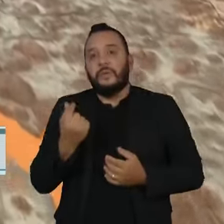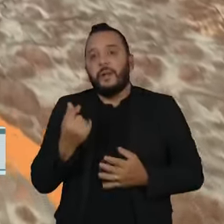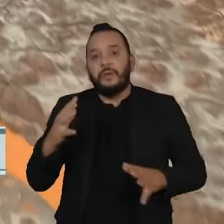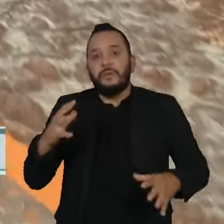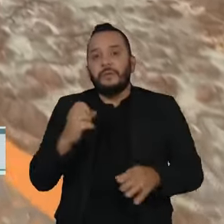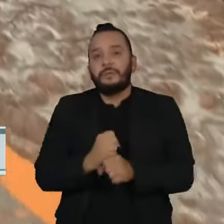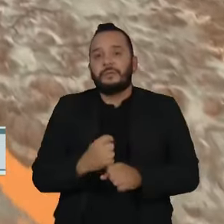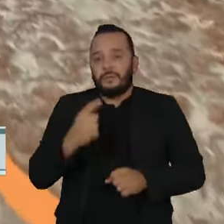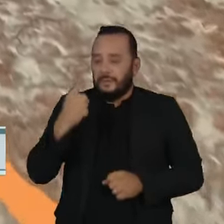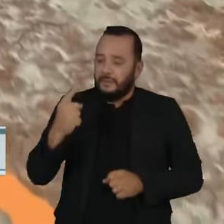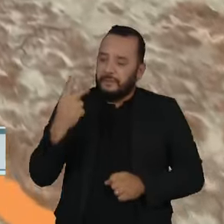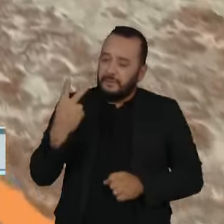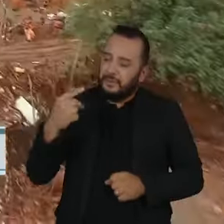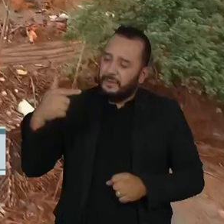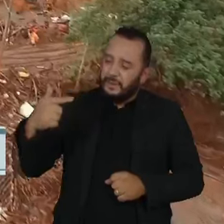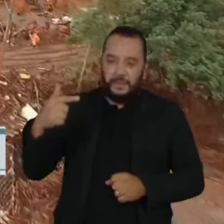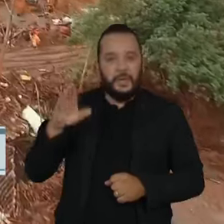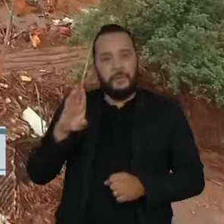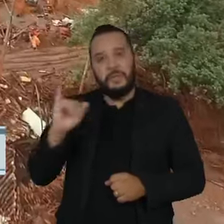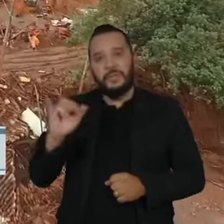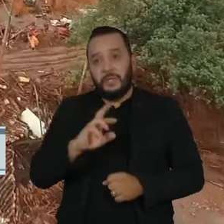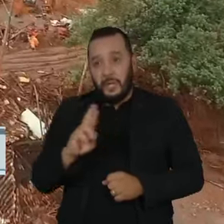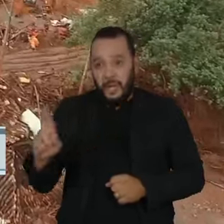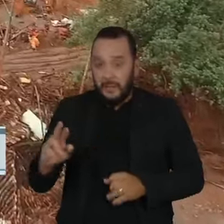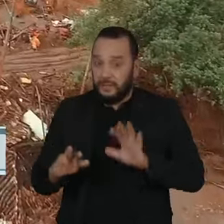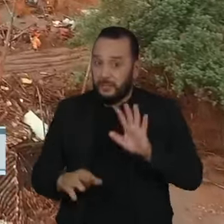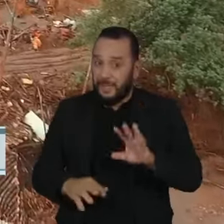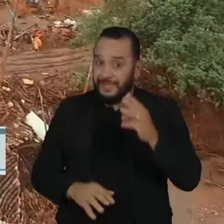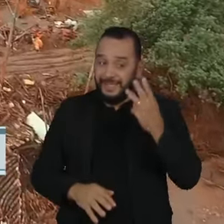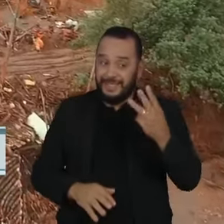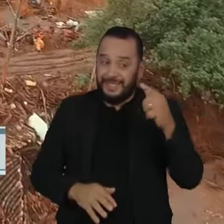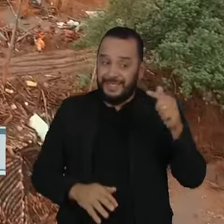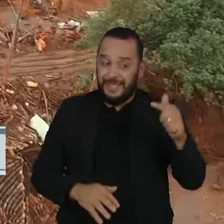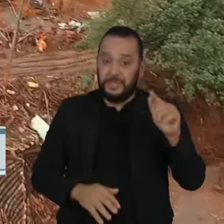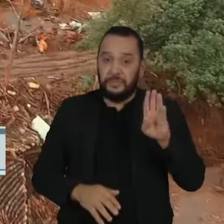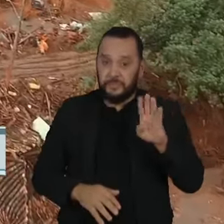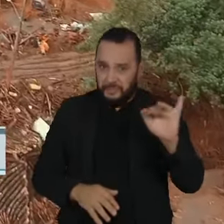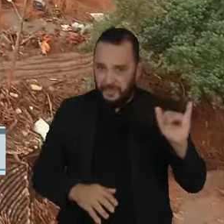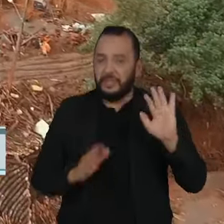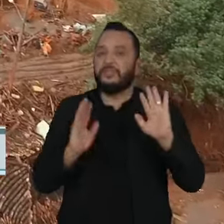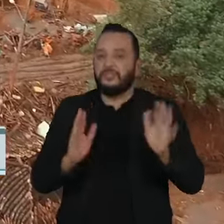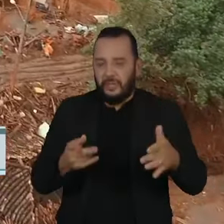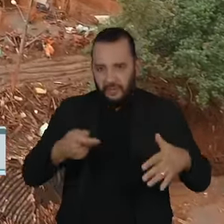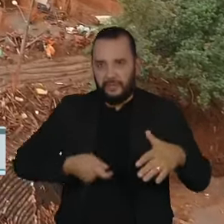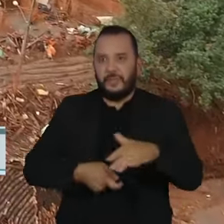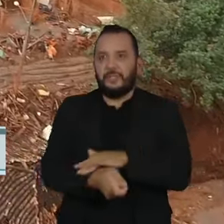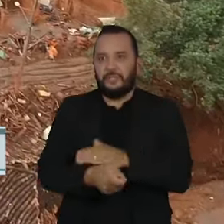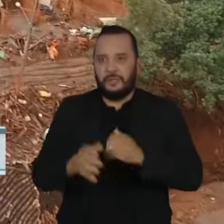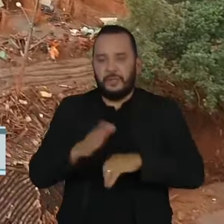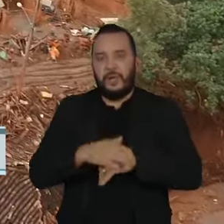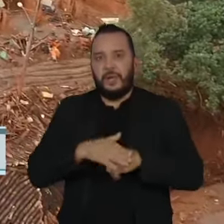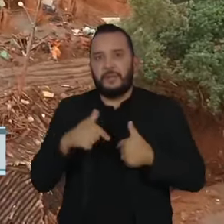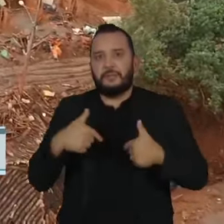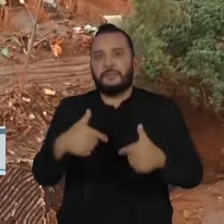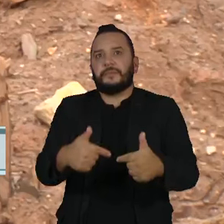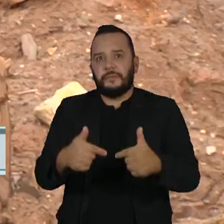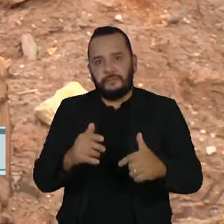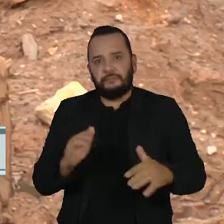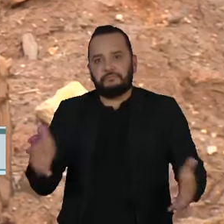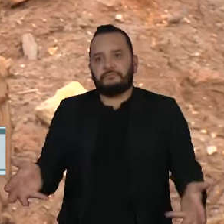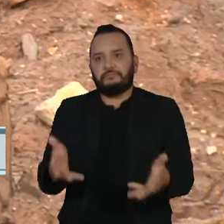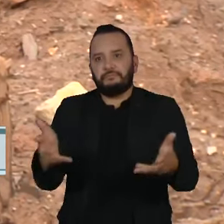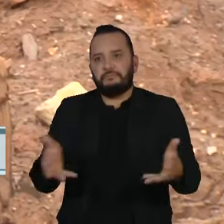127 bilhões de reais, mas 37 bilhões já foram investidos em ações de compensação.